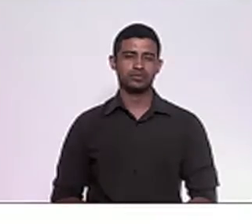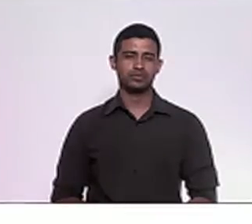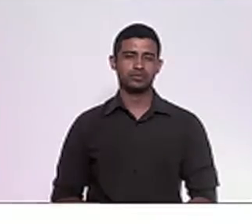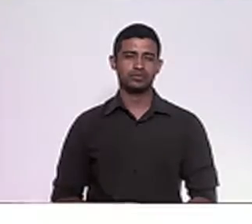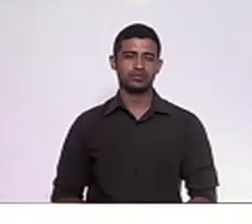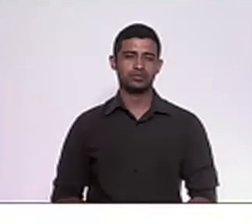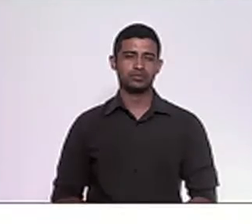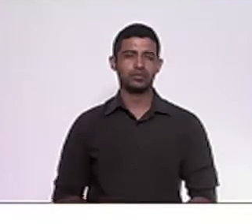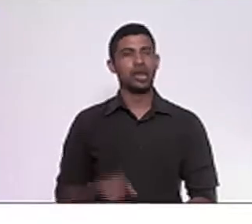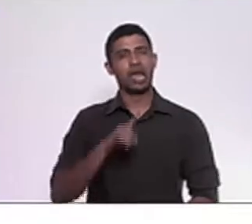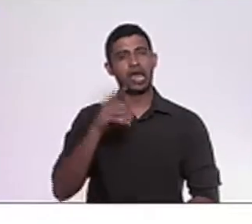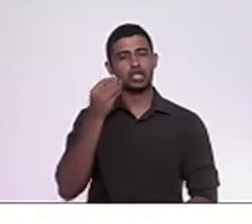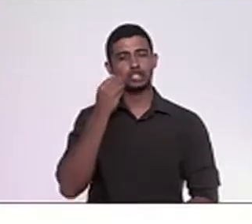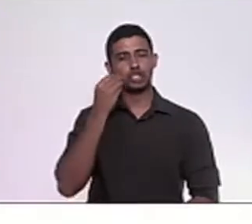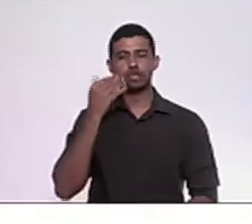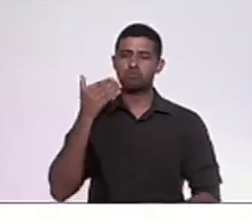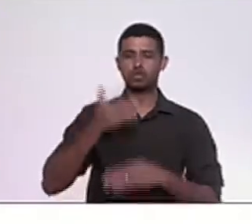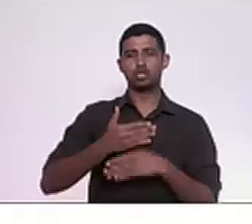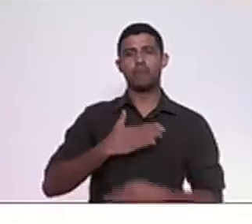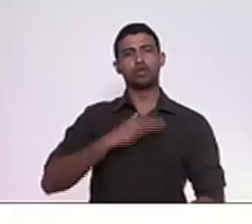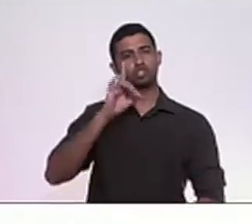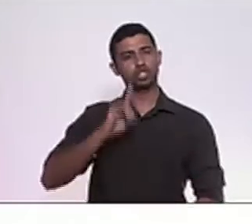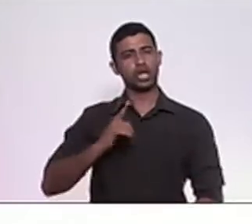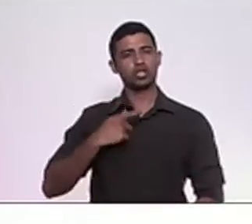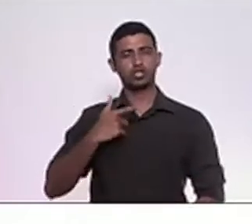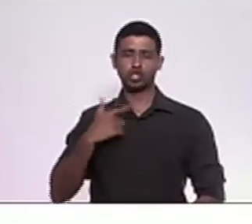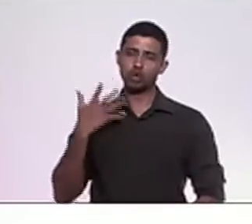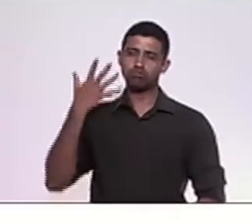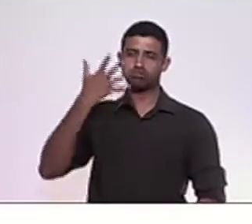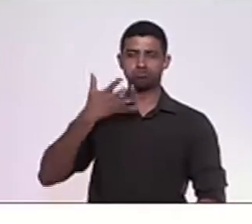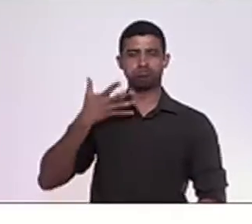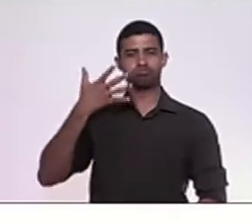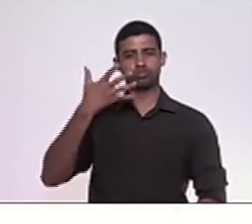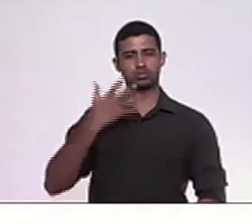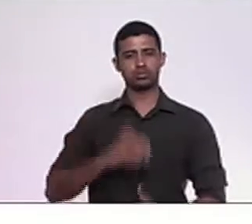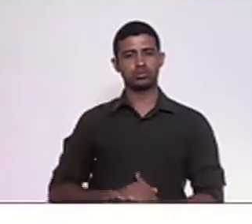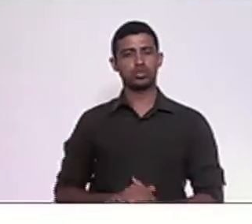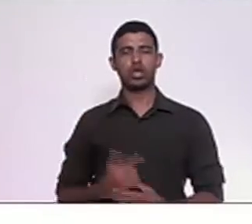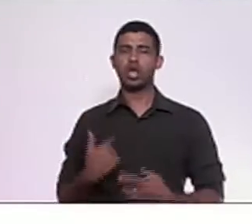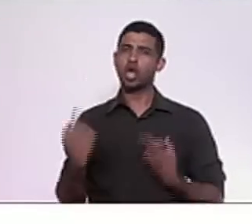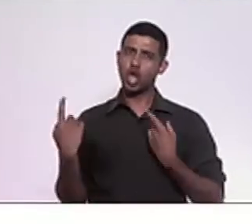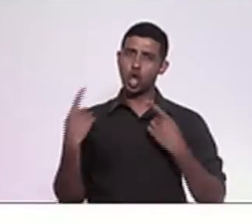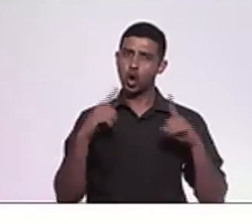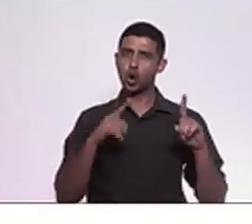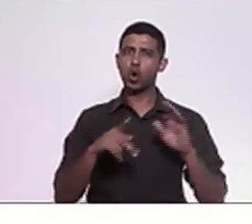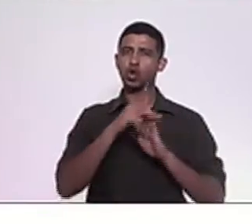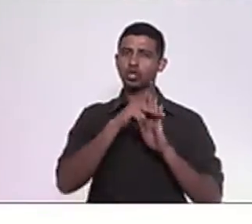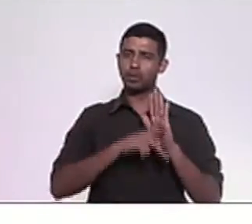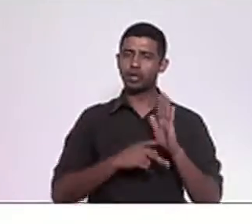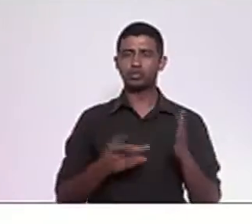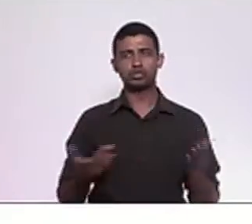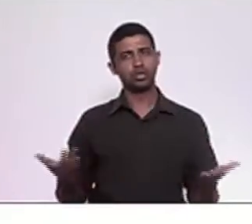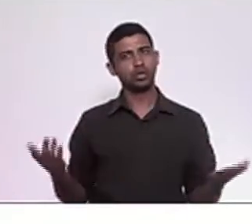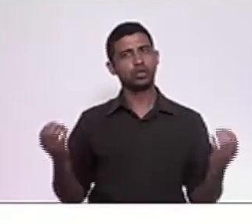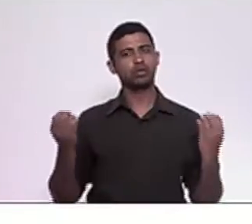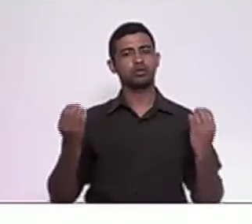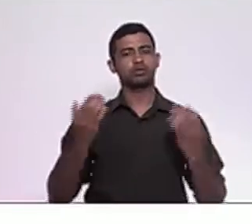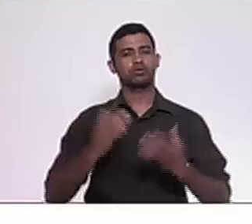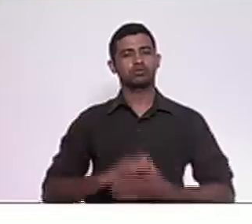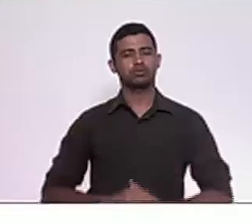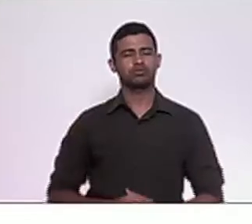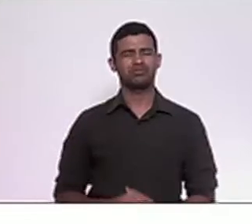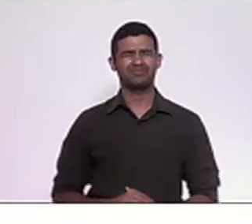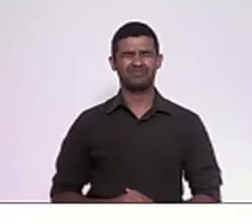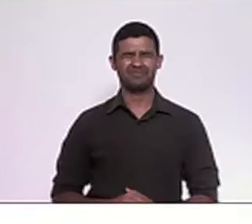tentando impedir o meu direito de fazer uso da palavra, de ser contrário a essa manobra regimental, quando na verdade o